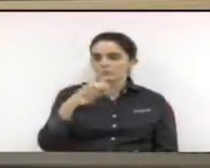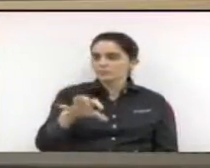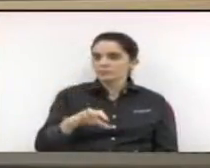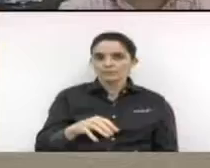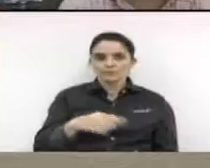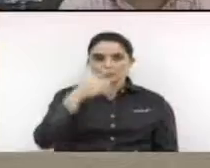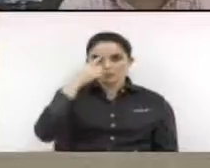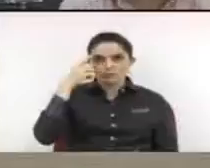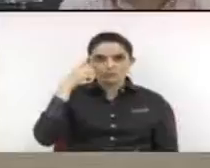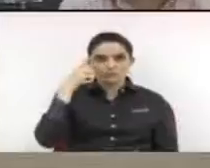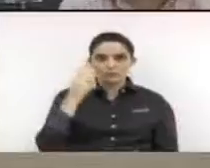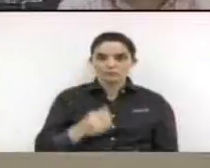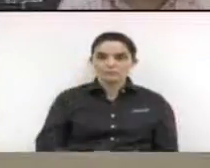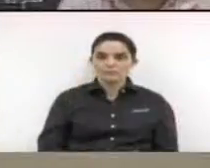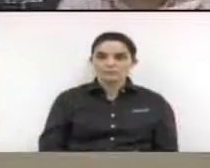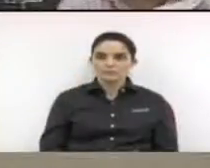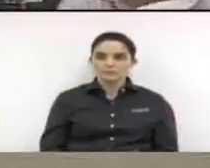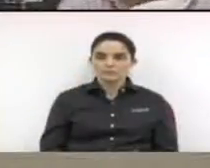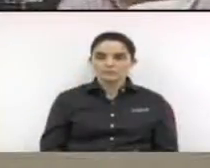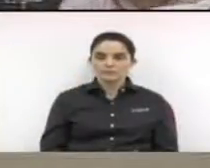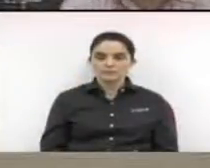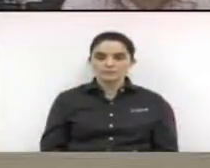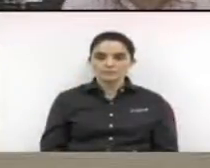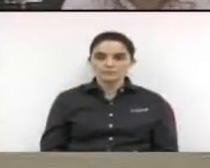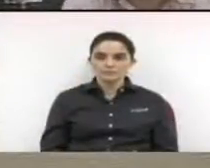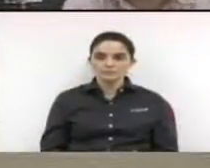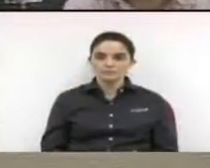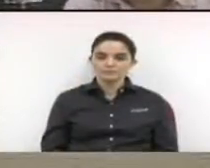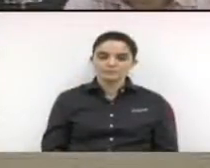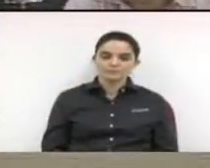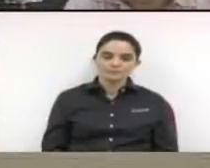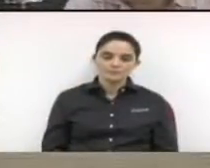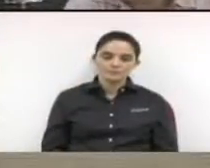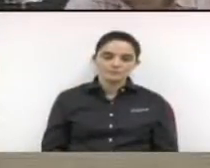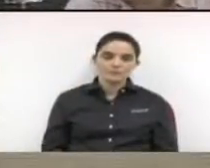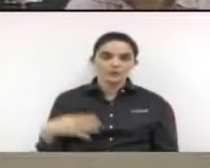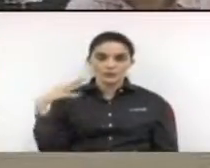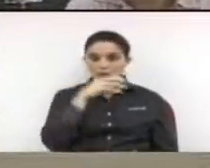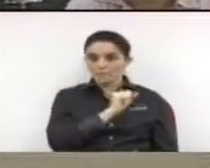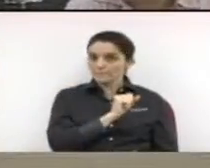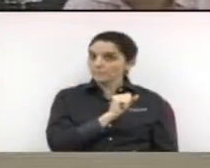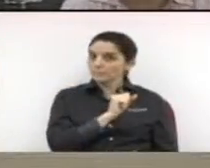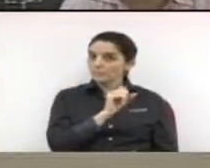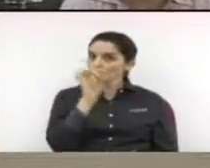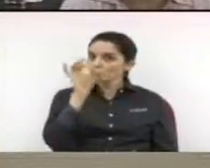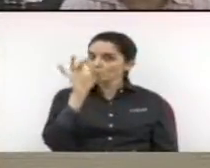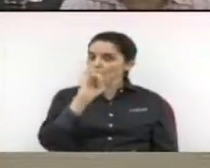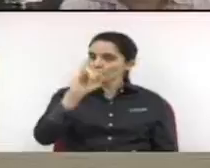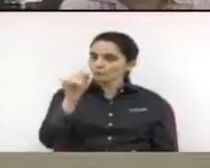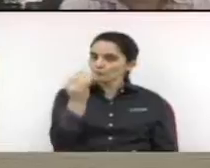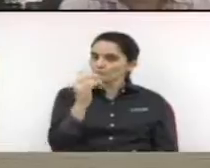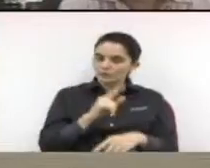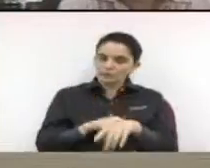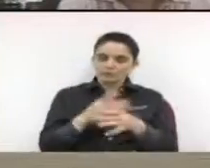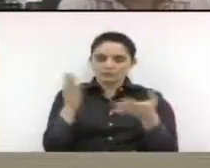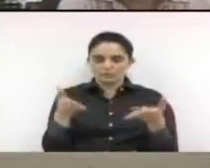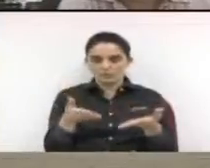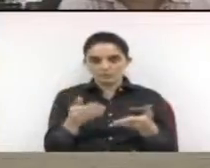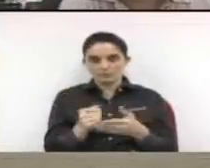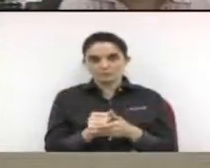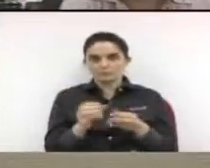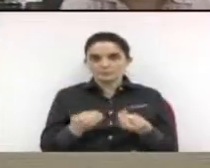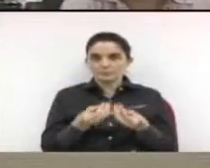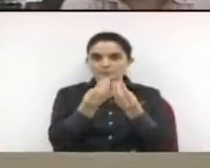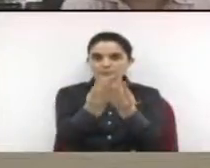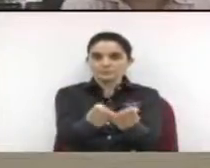Dispenso. Doutor Júlio. Sr. Presidente, novos pares, público, presidente, não vou tomar muito tempo, só gostaria de aproveitar esse momento para